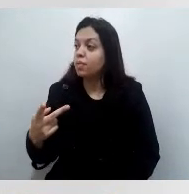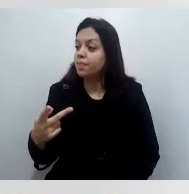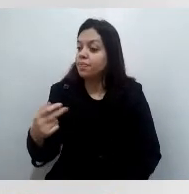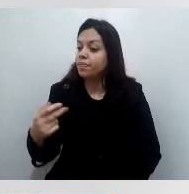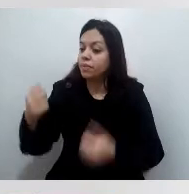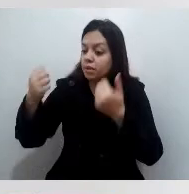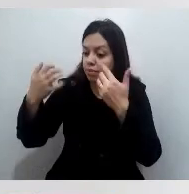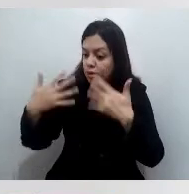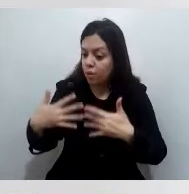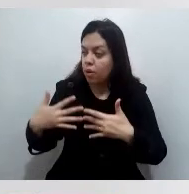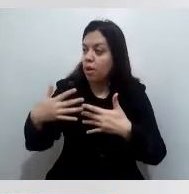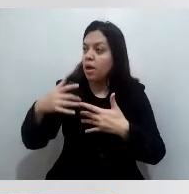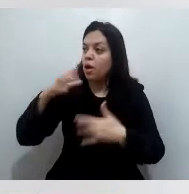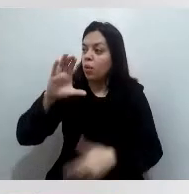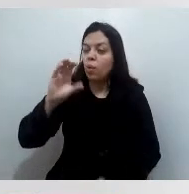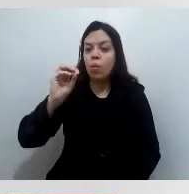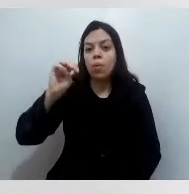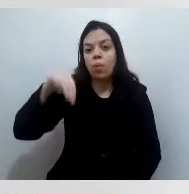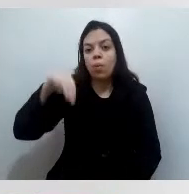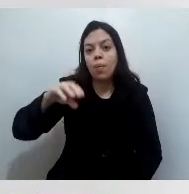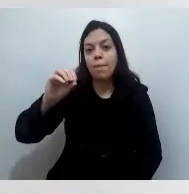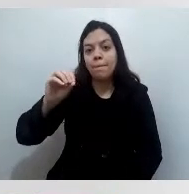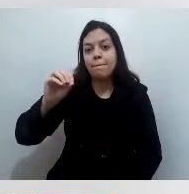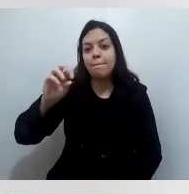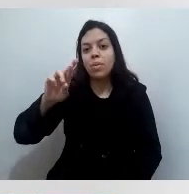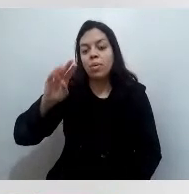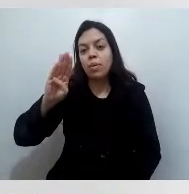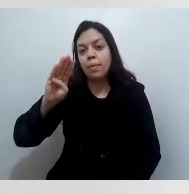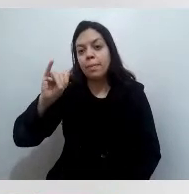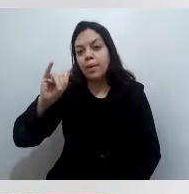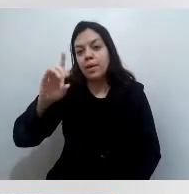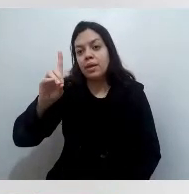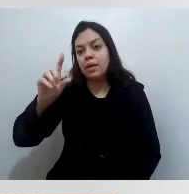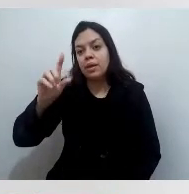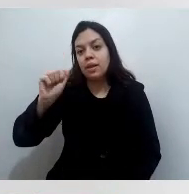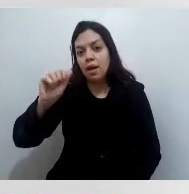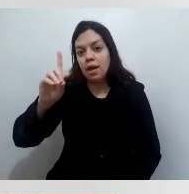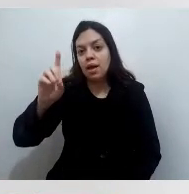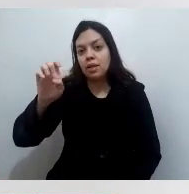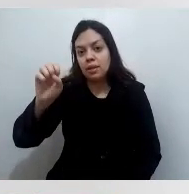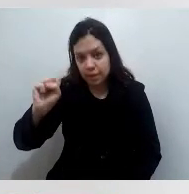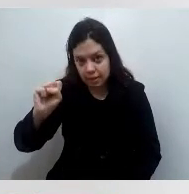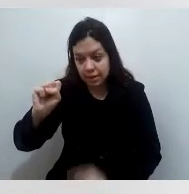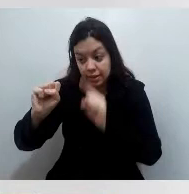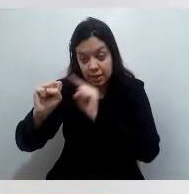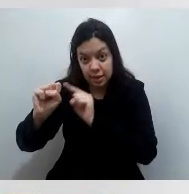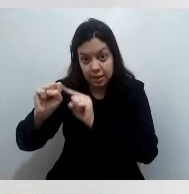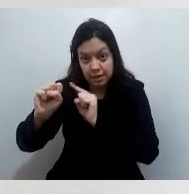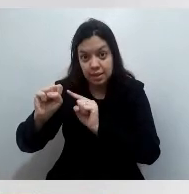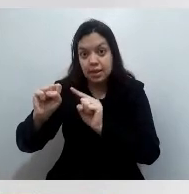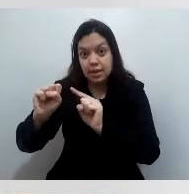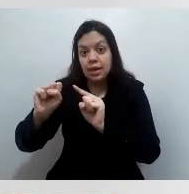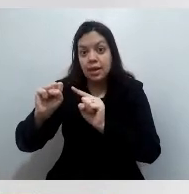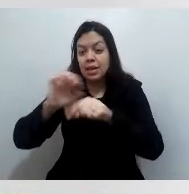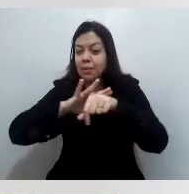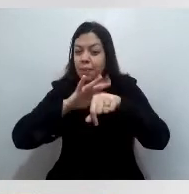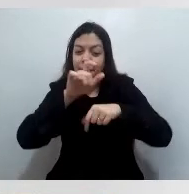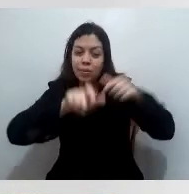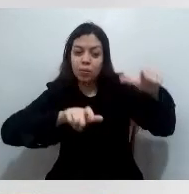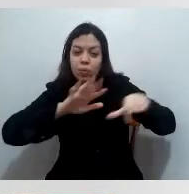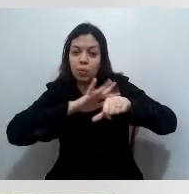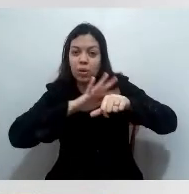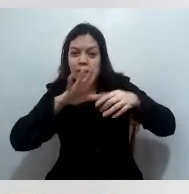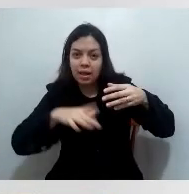se encontram nessa situação, que elas têm direito a entrar agora nessa fase da